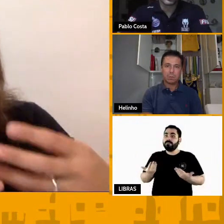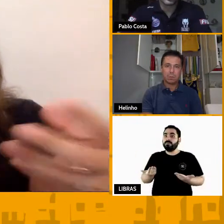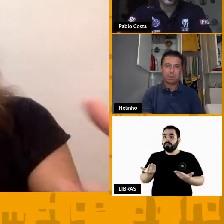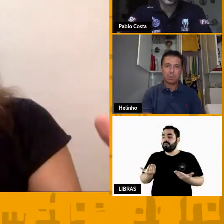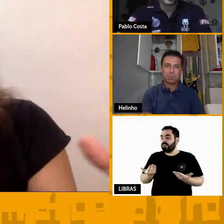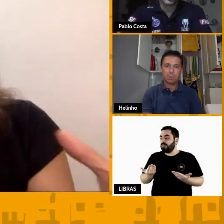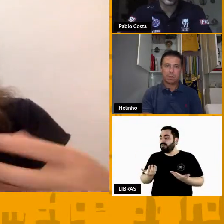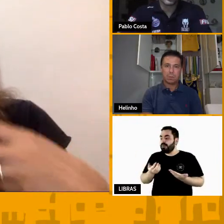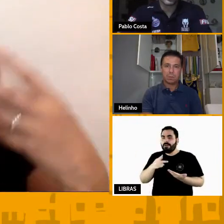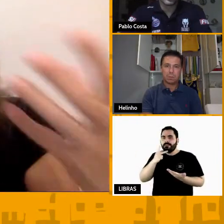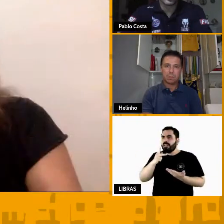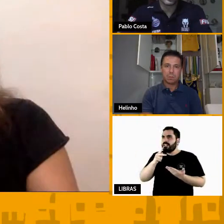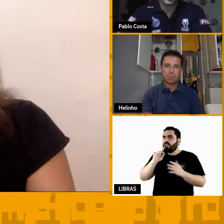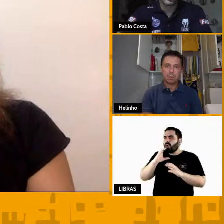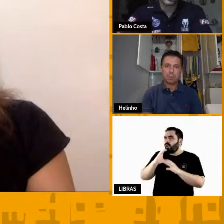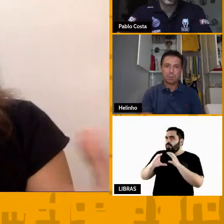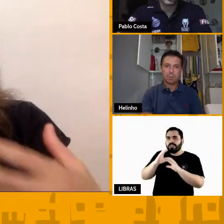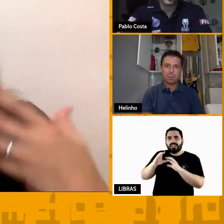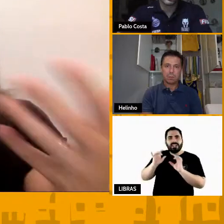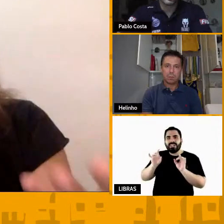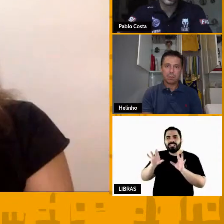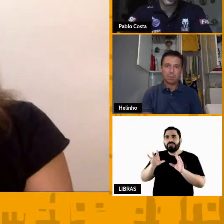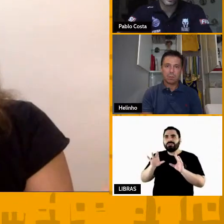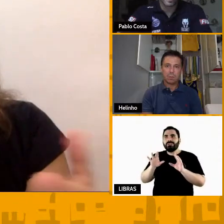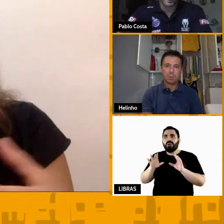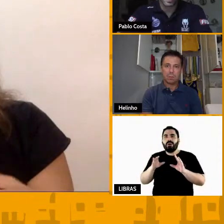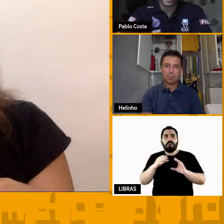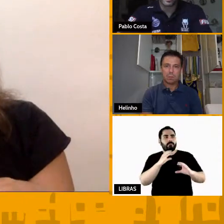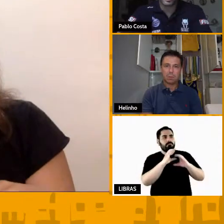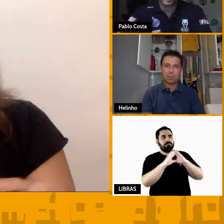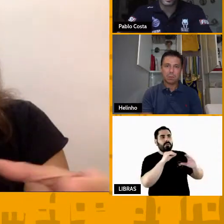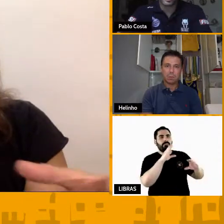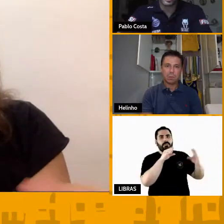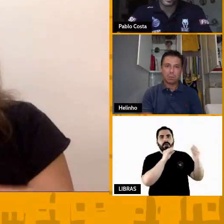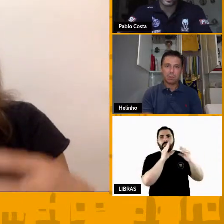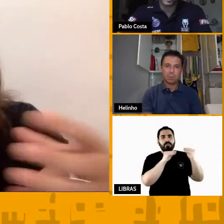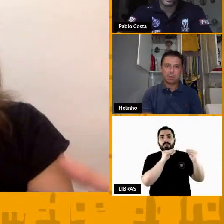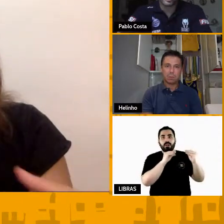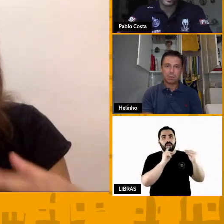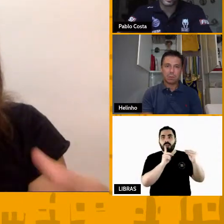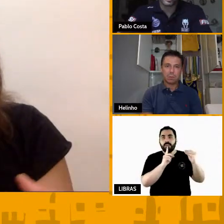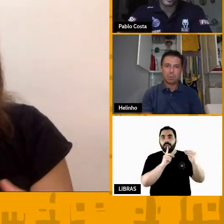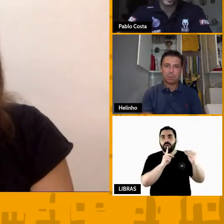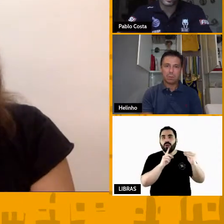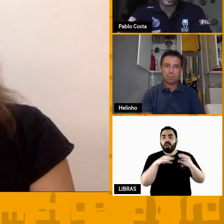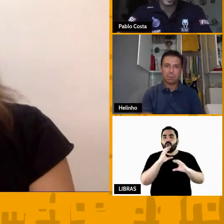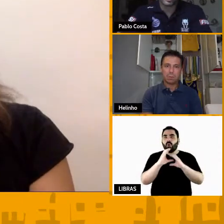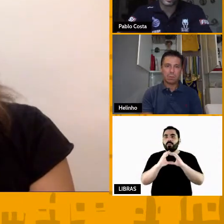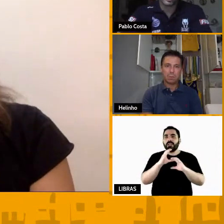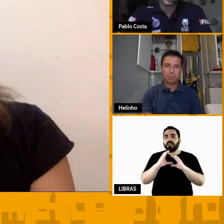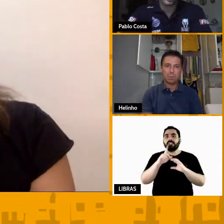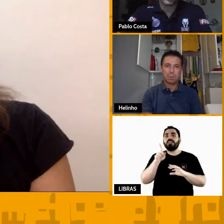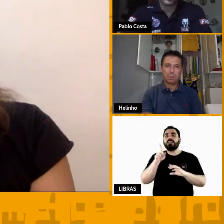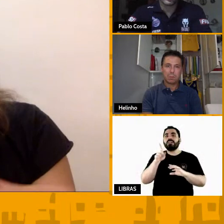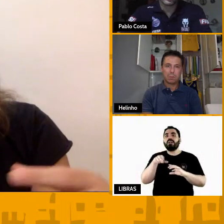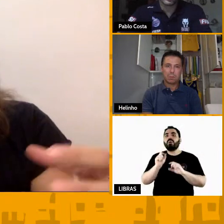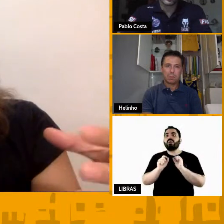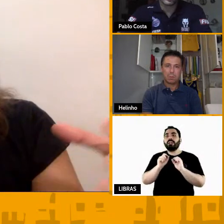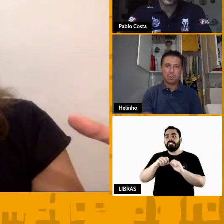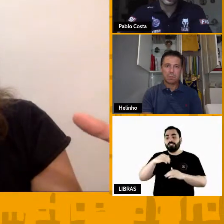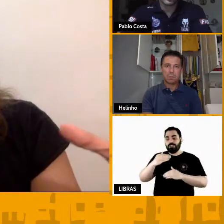só como emitir sons, ou emitir ideias, ou falar simplesmente, mas ele traz a comunicação e o desenvolvimento da linguagem